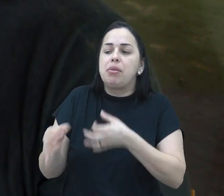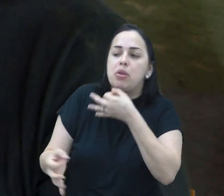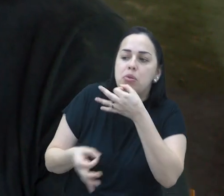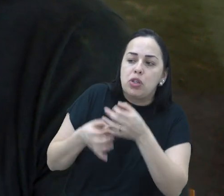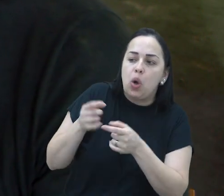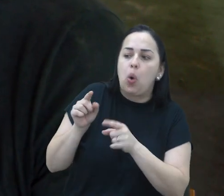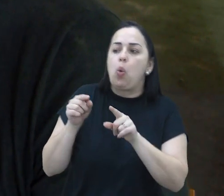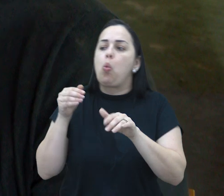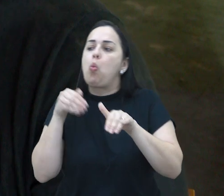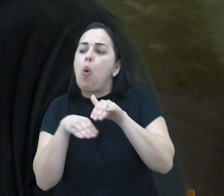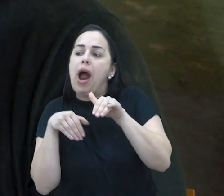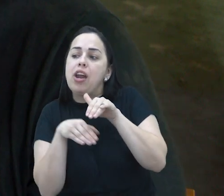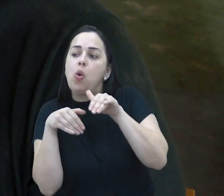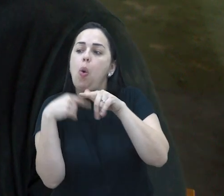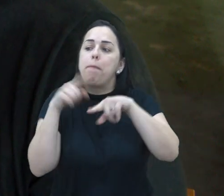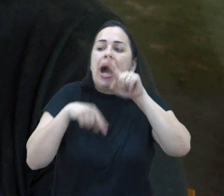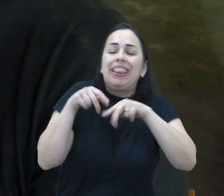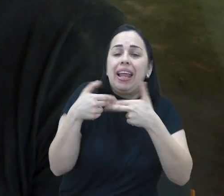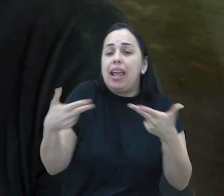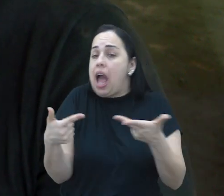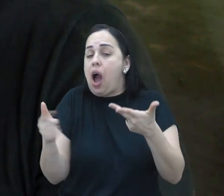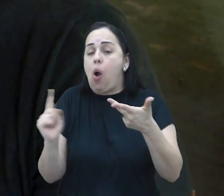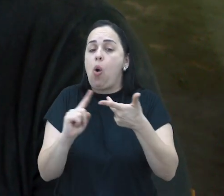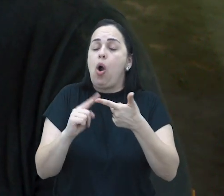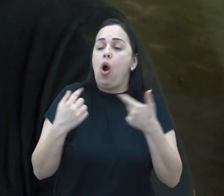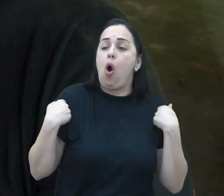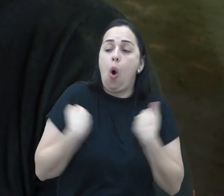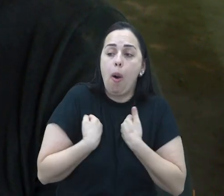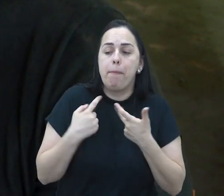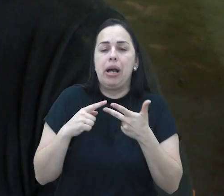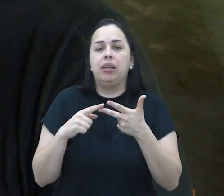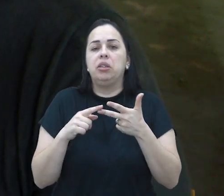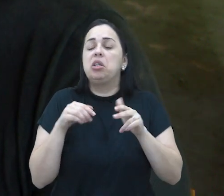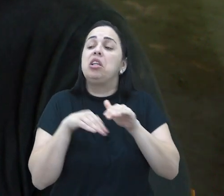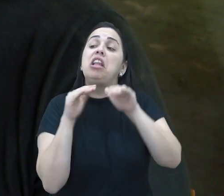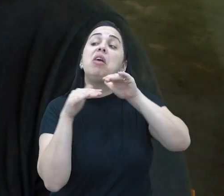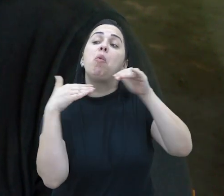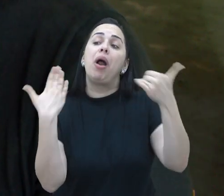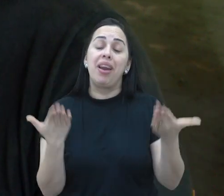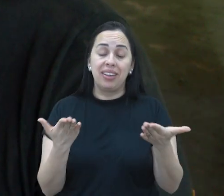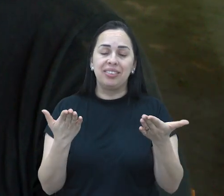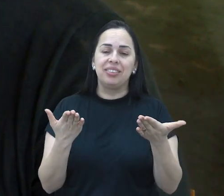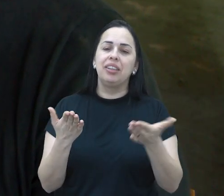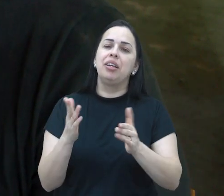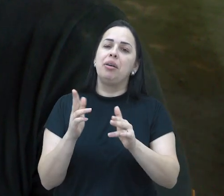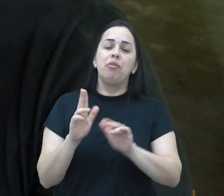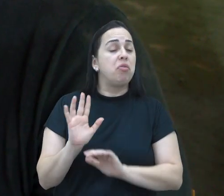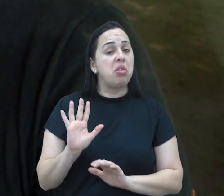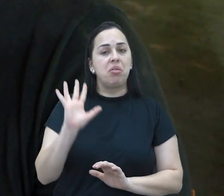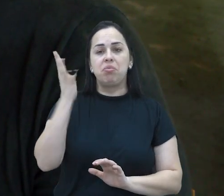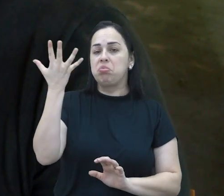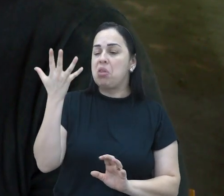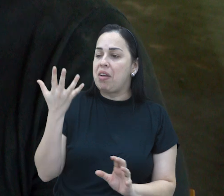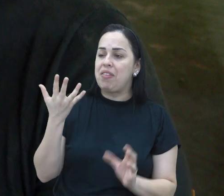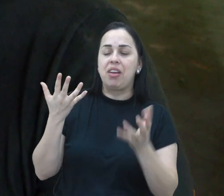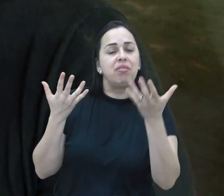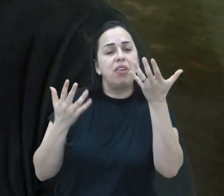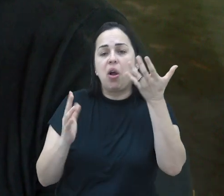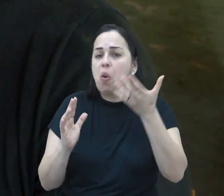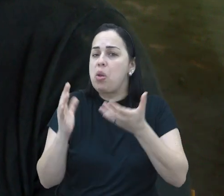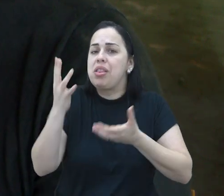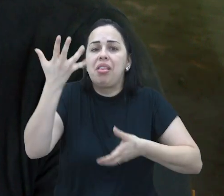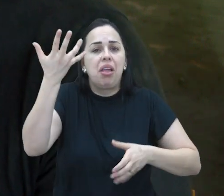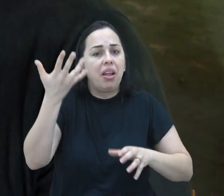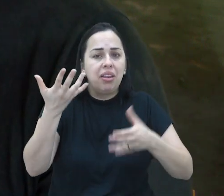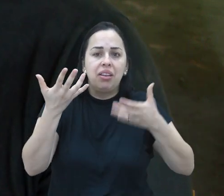sobre aquilo, ver o que as pessoas tinham guardado nos seus armários, guarda-roupas, sótãos, porões. E isso foi acontecendo,